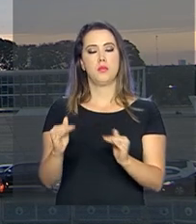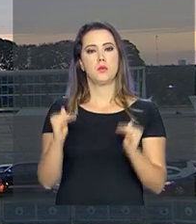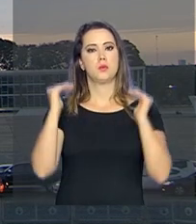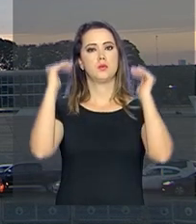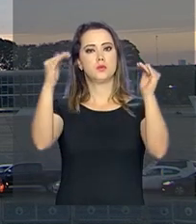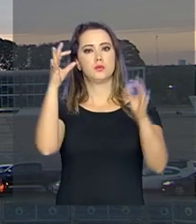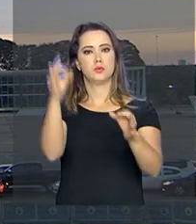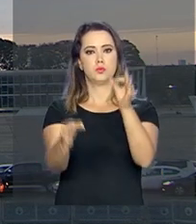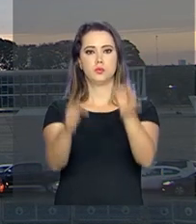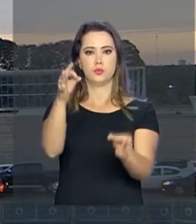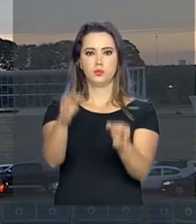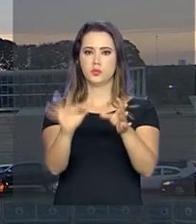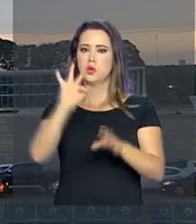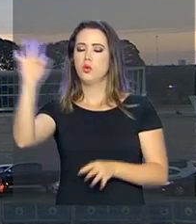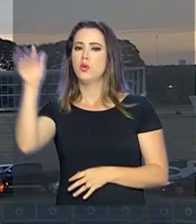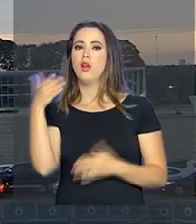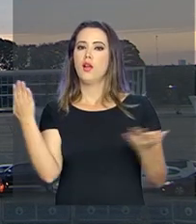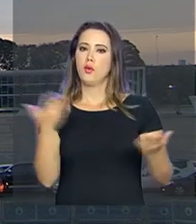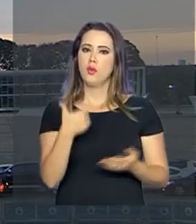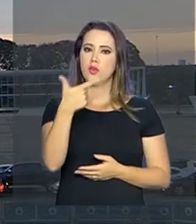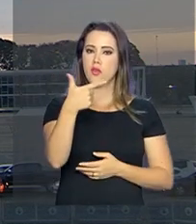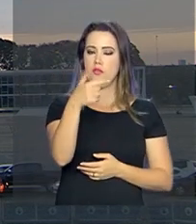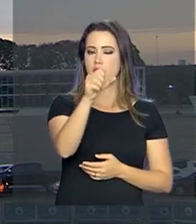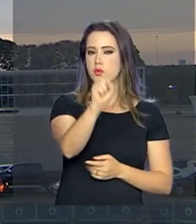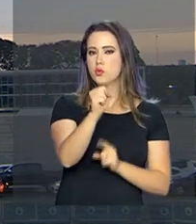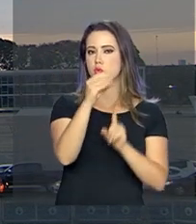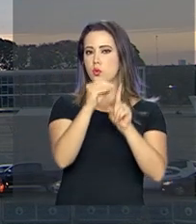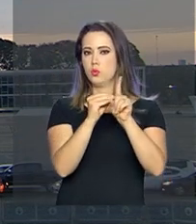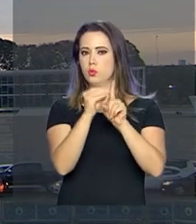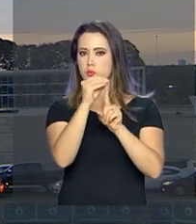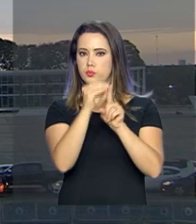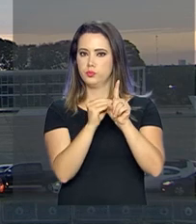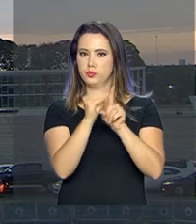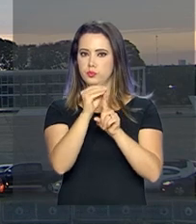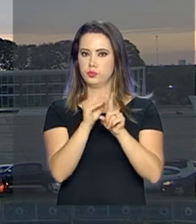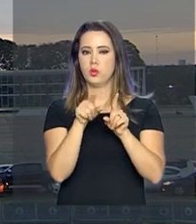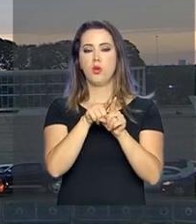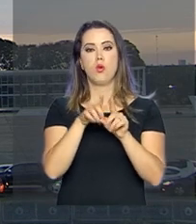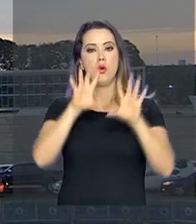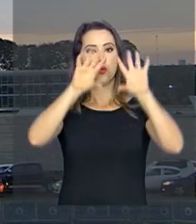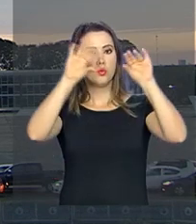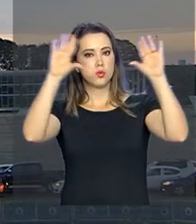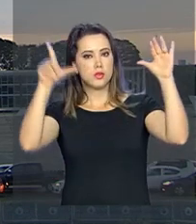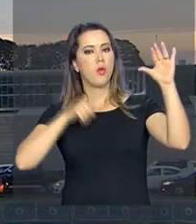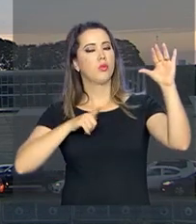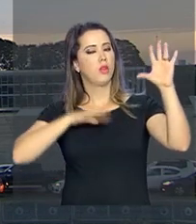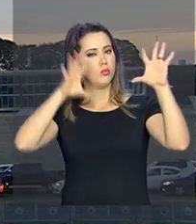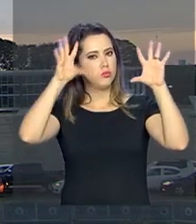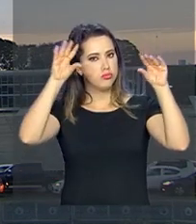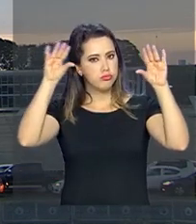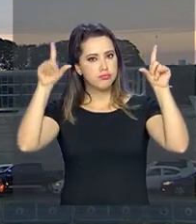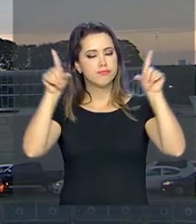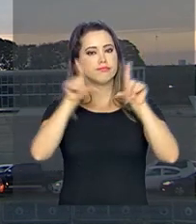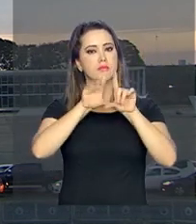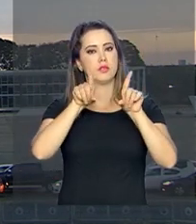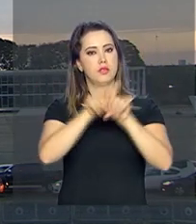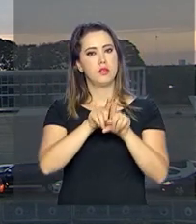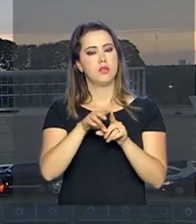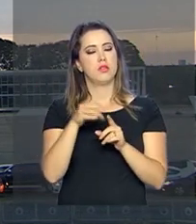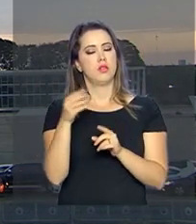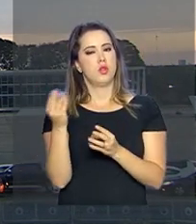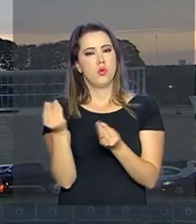Federal. Agora faz 28 graus na capital, céu parcialmente nublado e a umidade relativa do ar está em